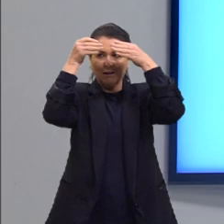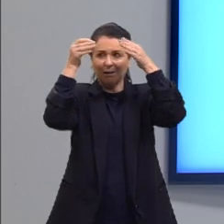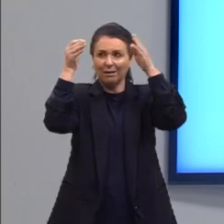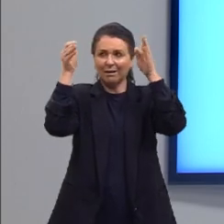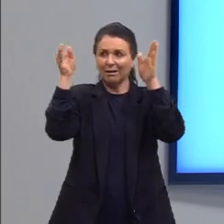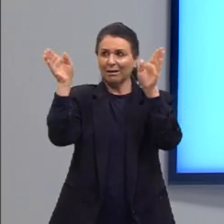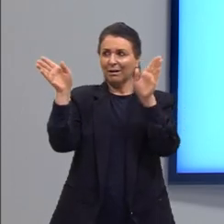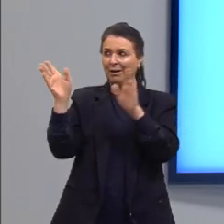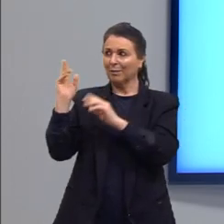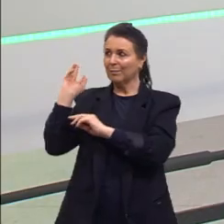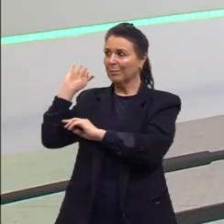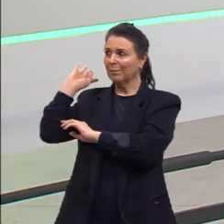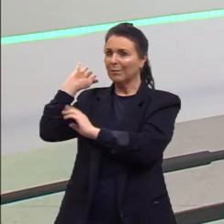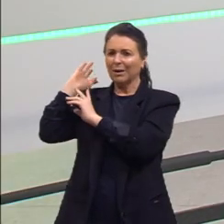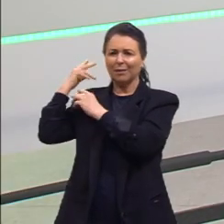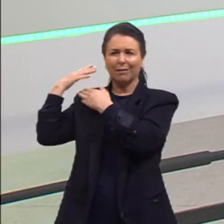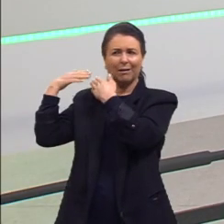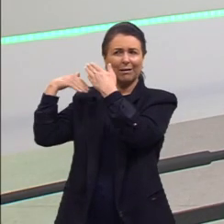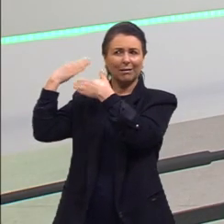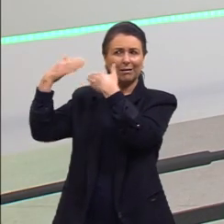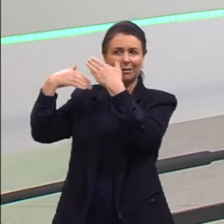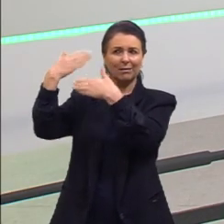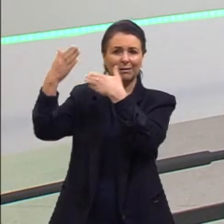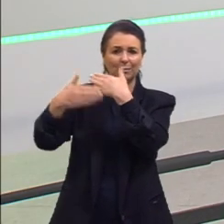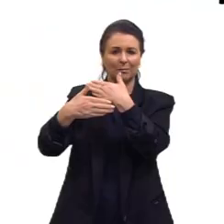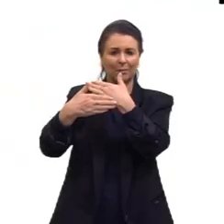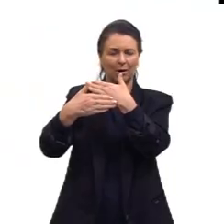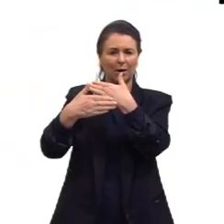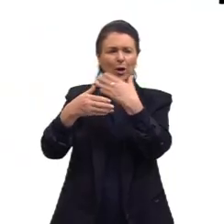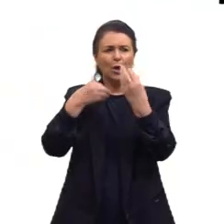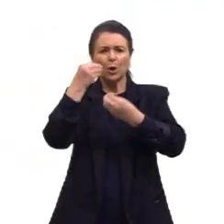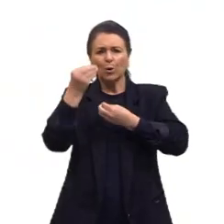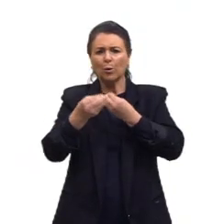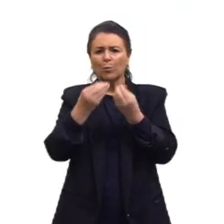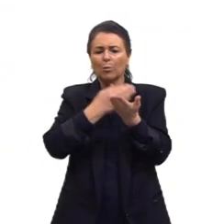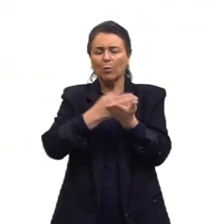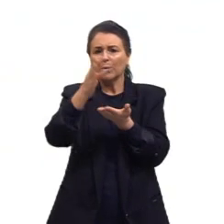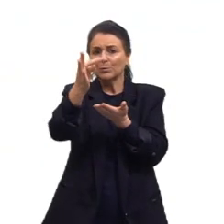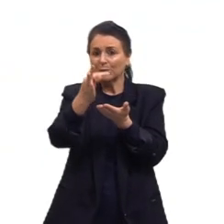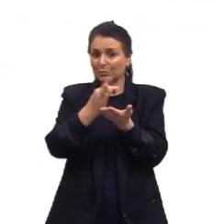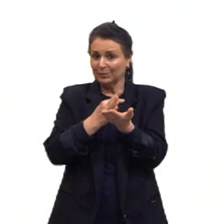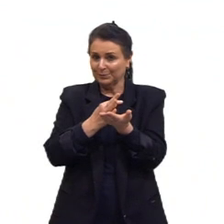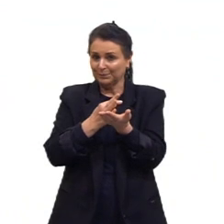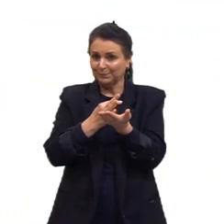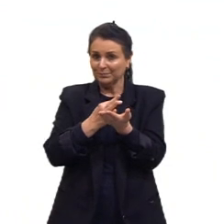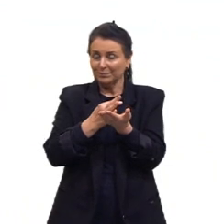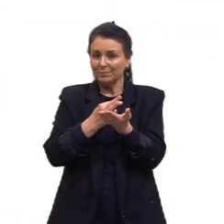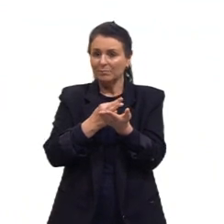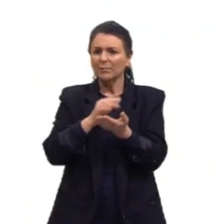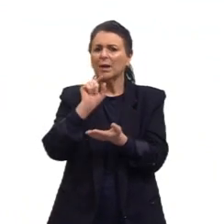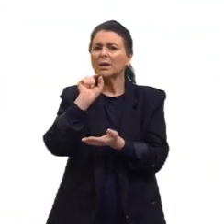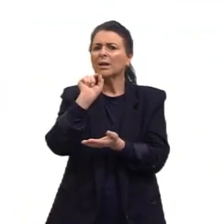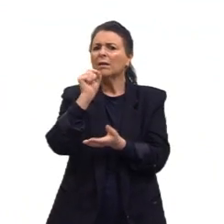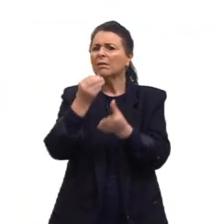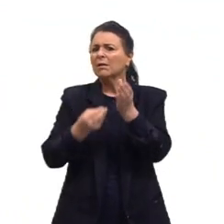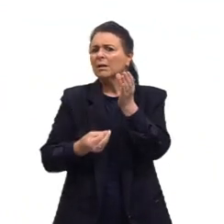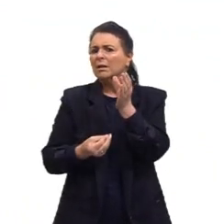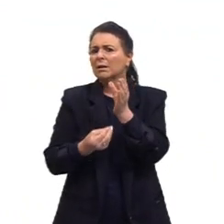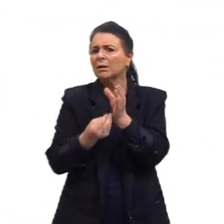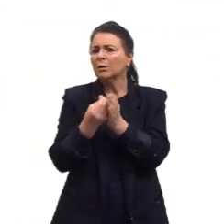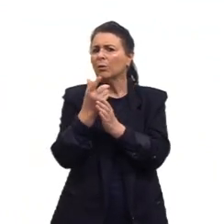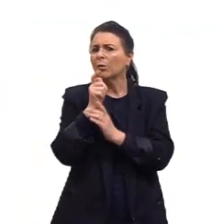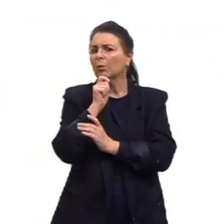e ver como é que esses textos vieram para a nossa atualidade. Quem foi o inventor do